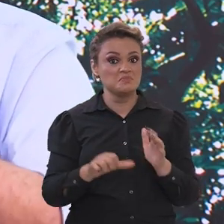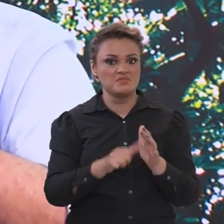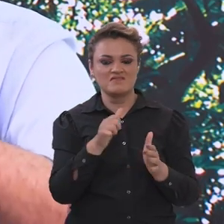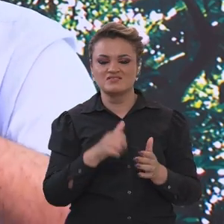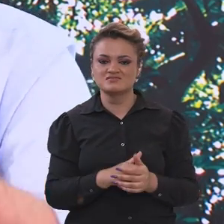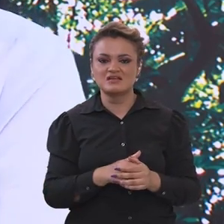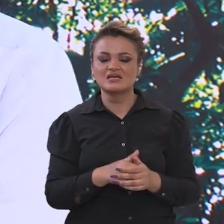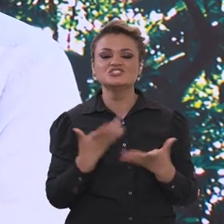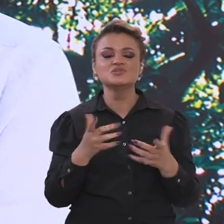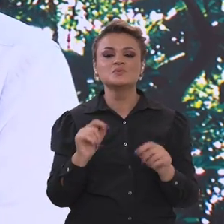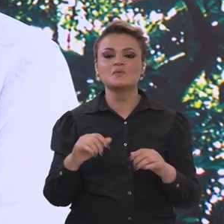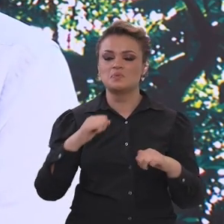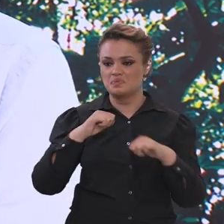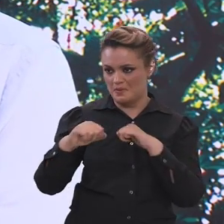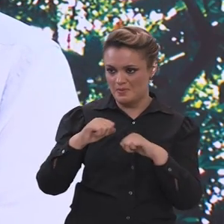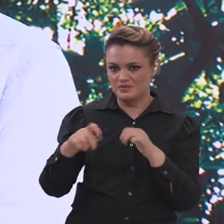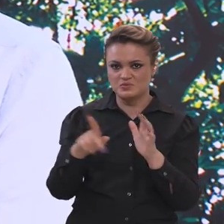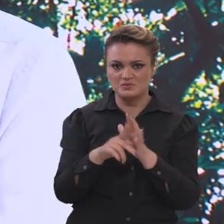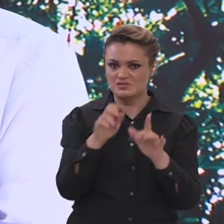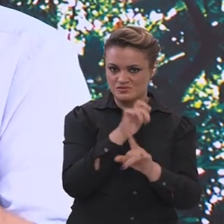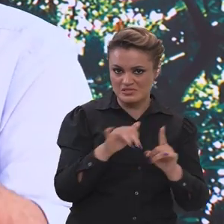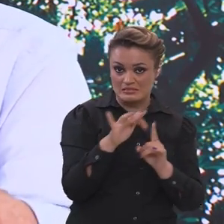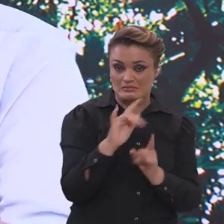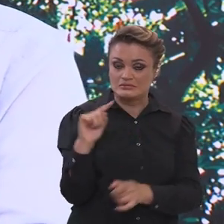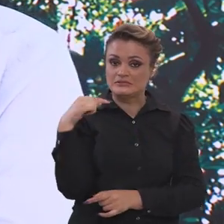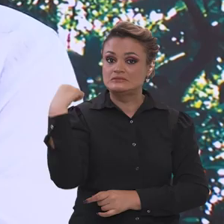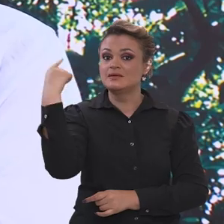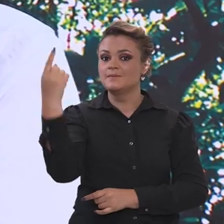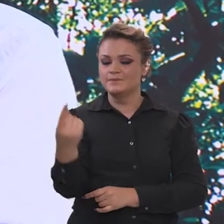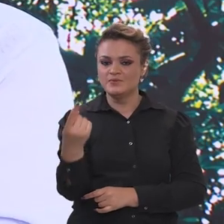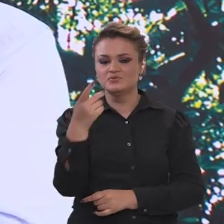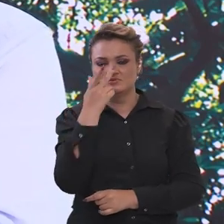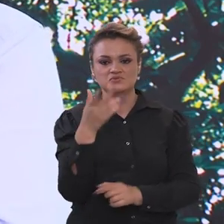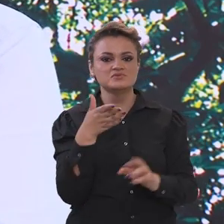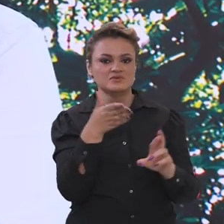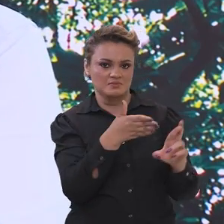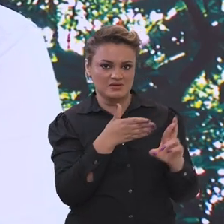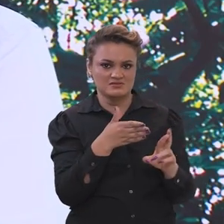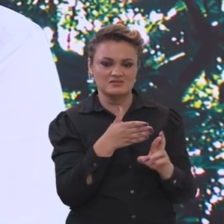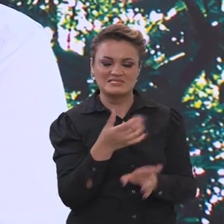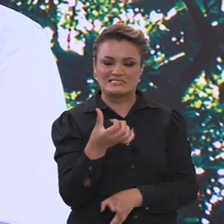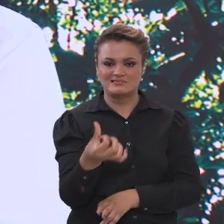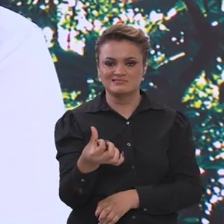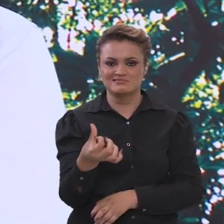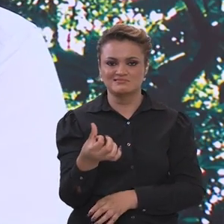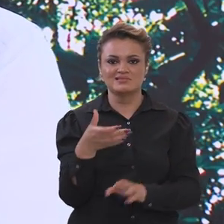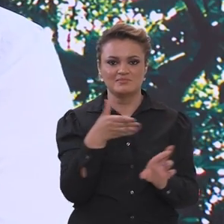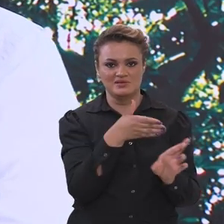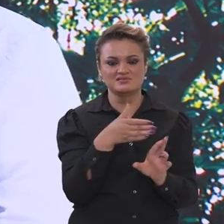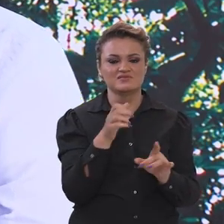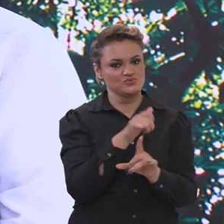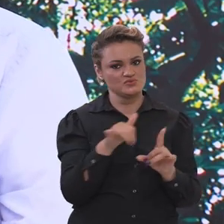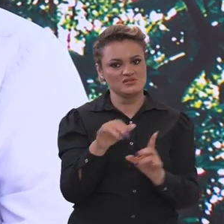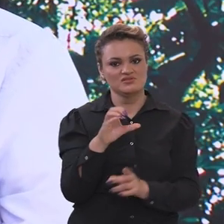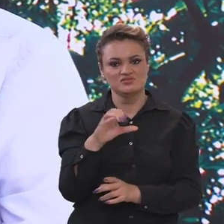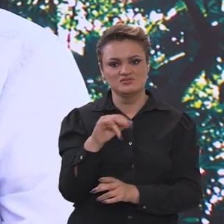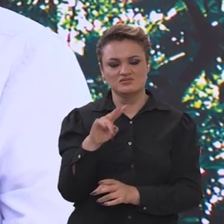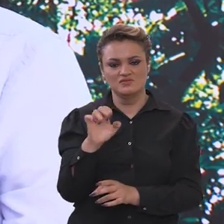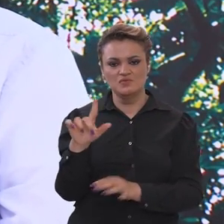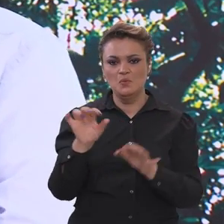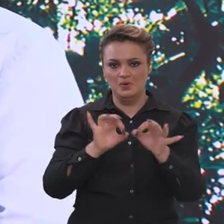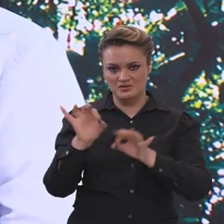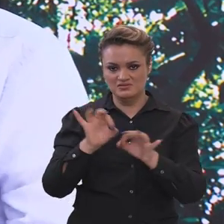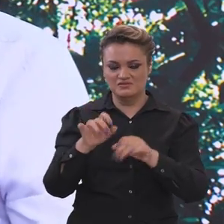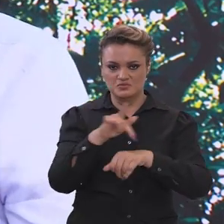o debate da sociedade e depois os representantes, foram seis representantes da sociedade civil